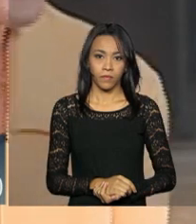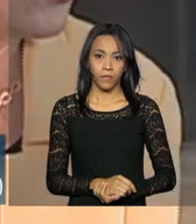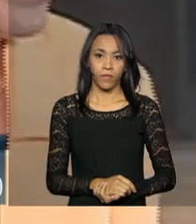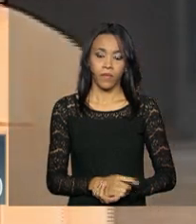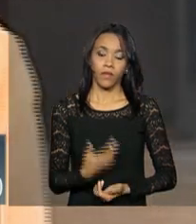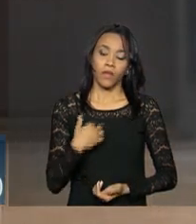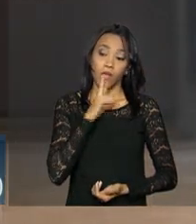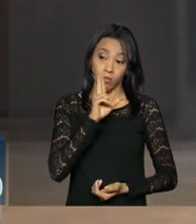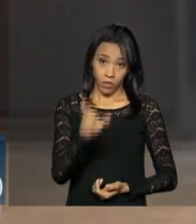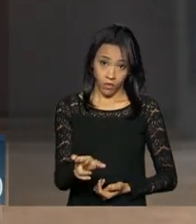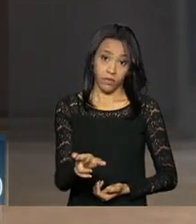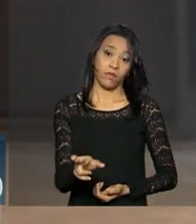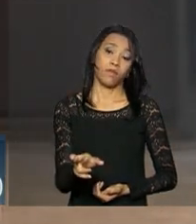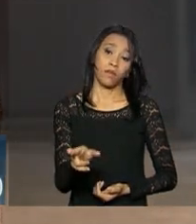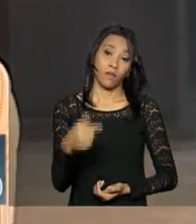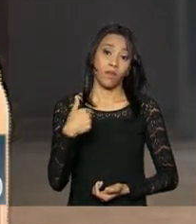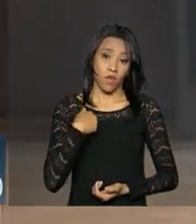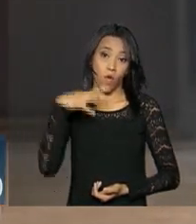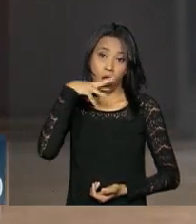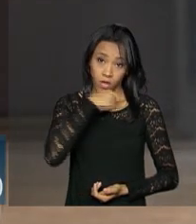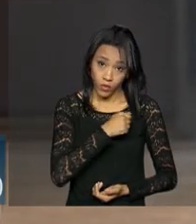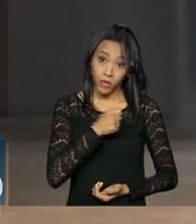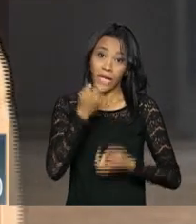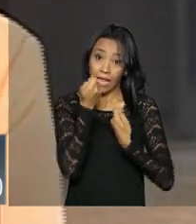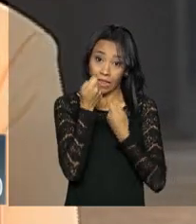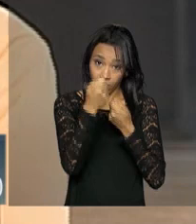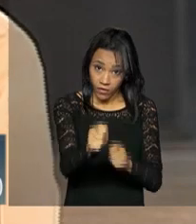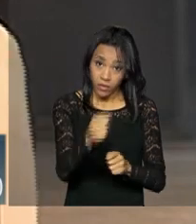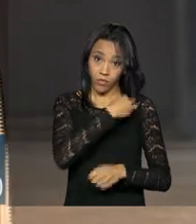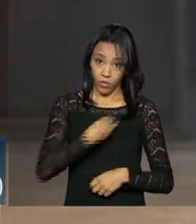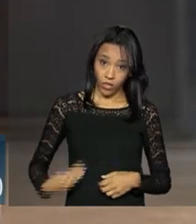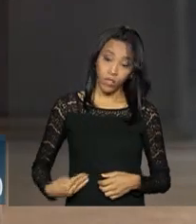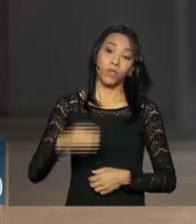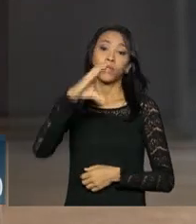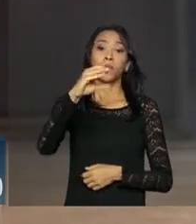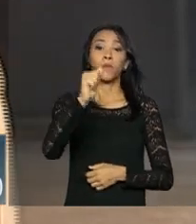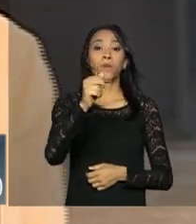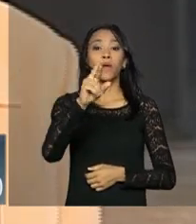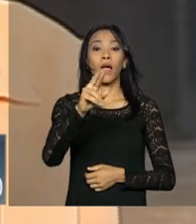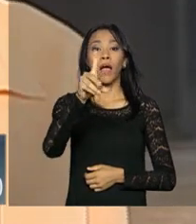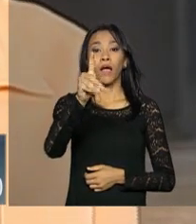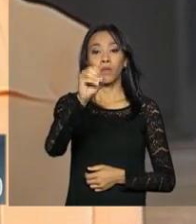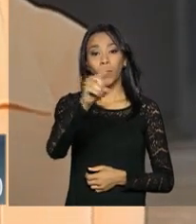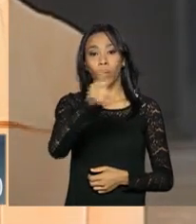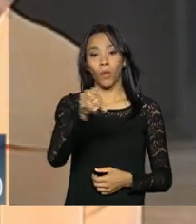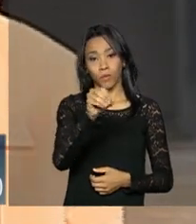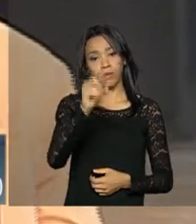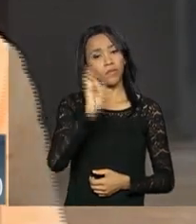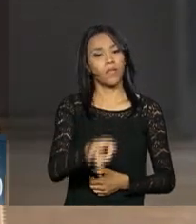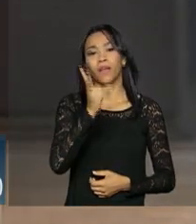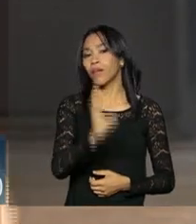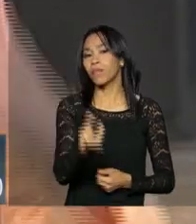querida, eu acho que essa defesa do ministro Cardoso, nós viemos fazendo sistematicamente. Eu